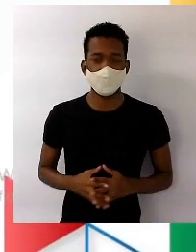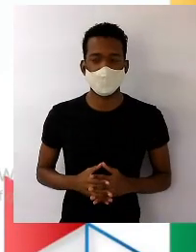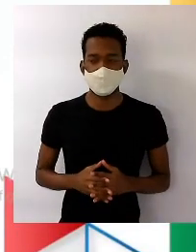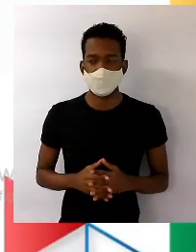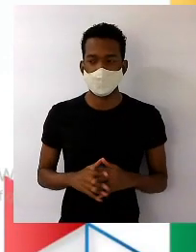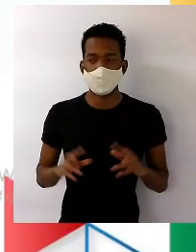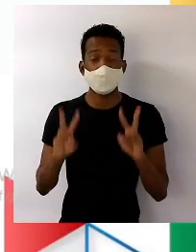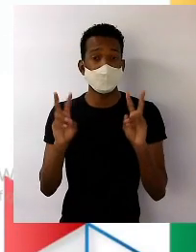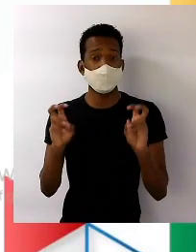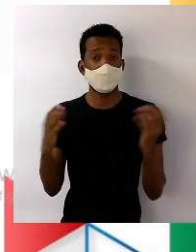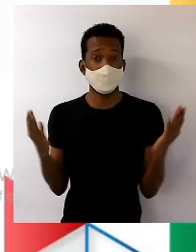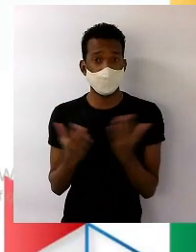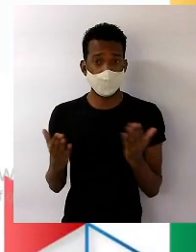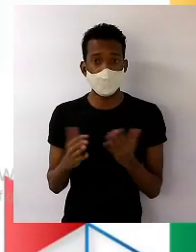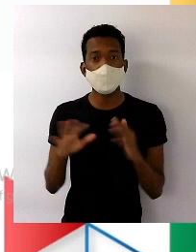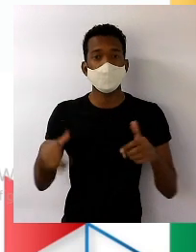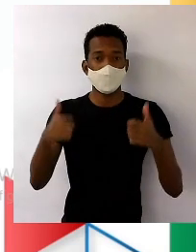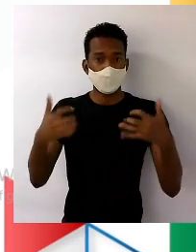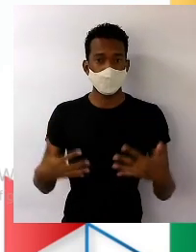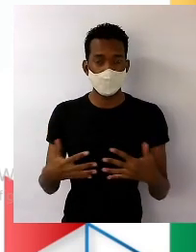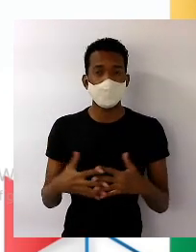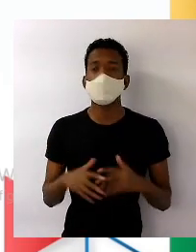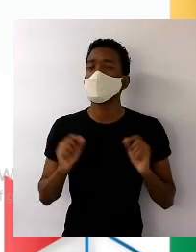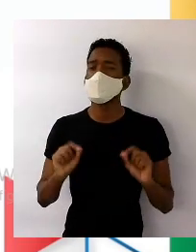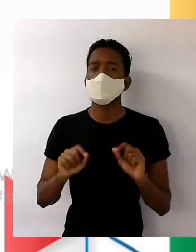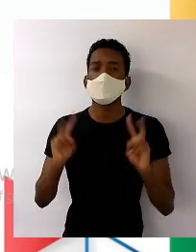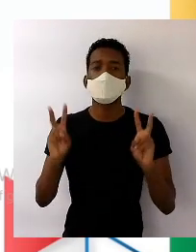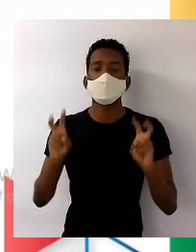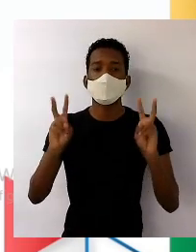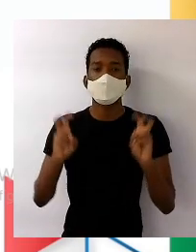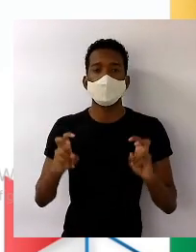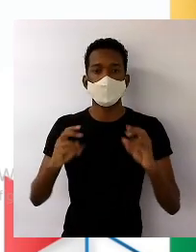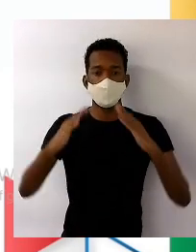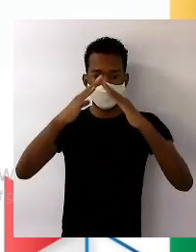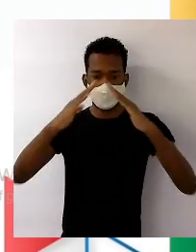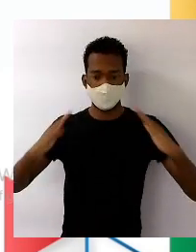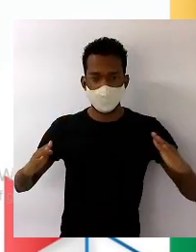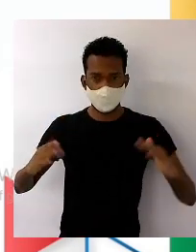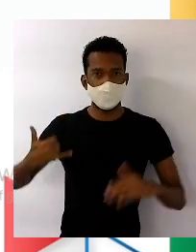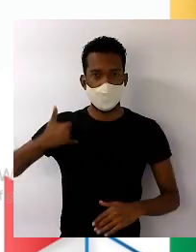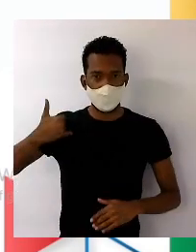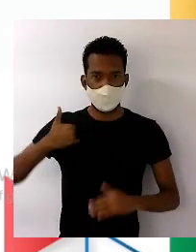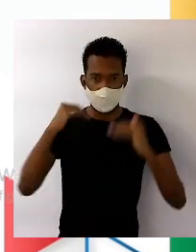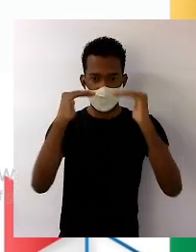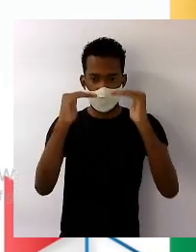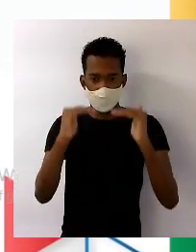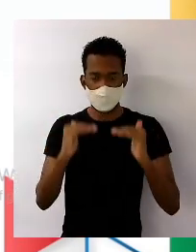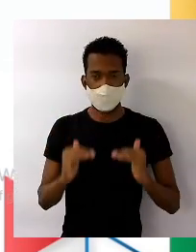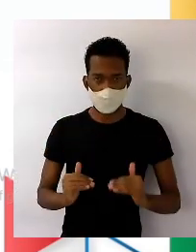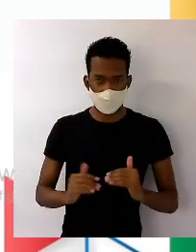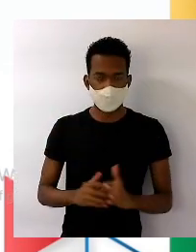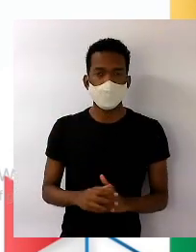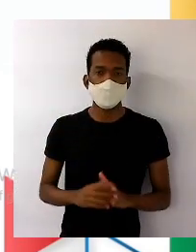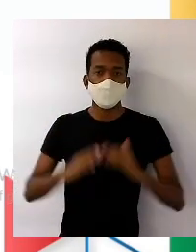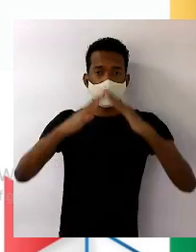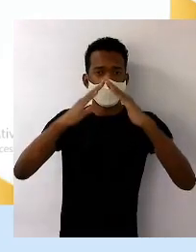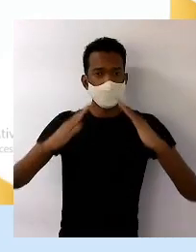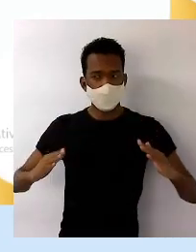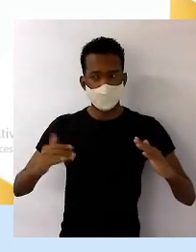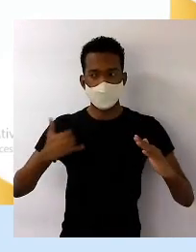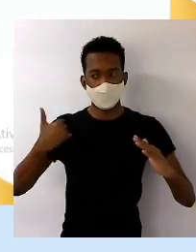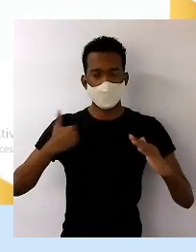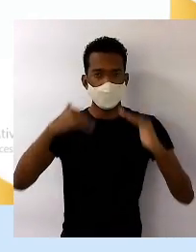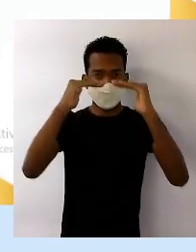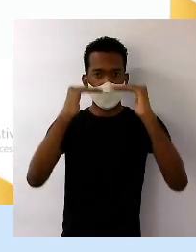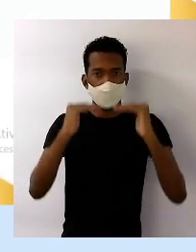tema de hoje que a gente vai abordar é sobre a pirâmide etária, e a gente vai falar sobre a pirâmide etária do